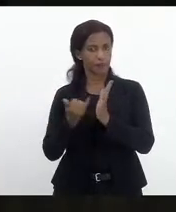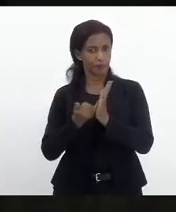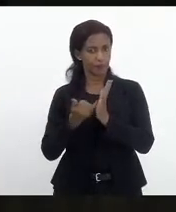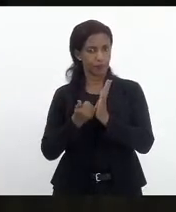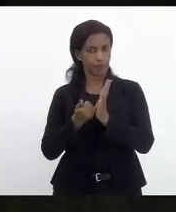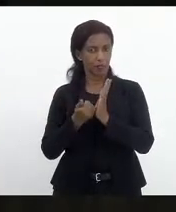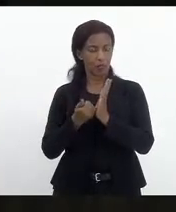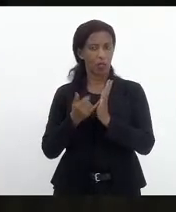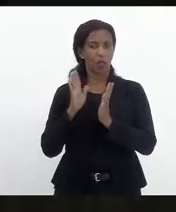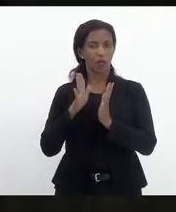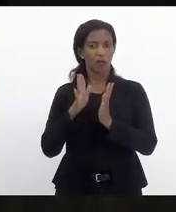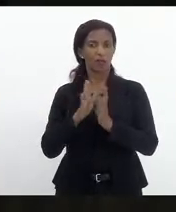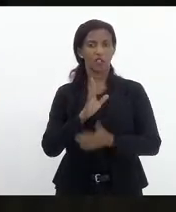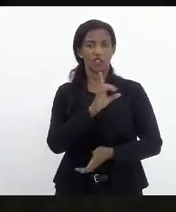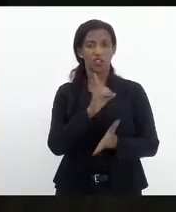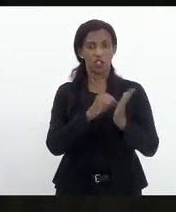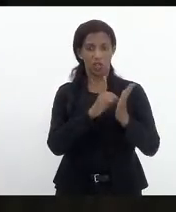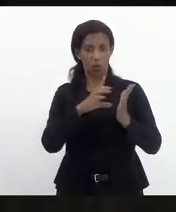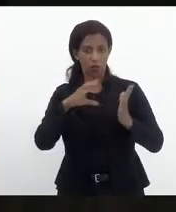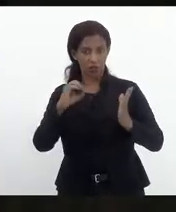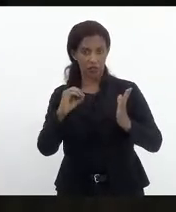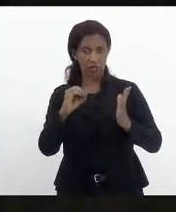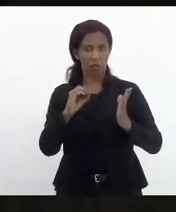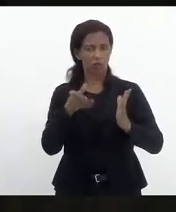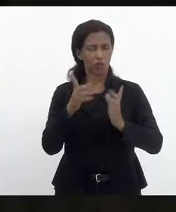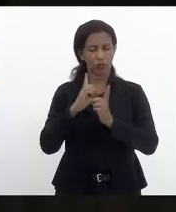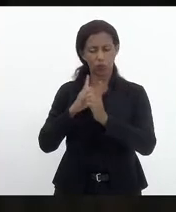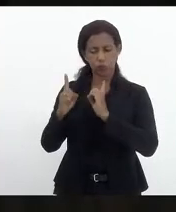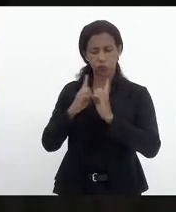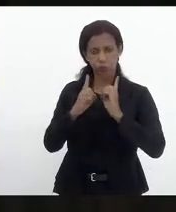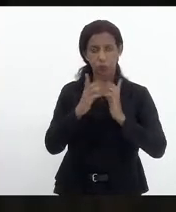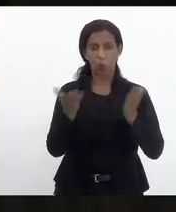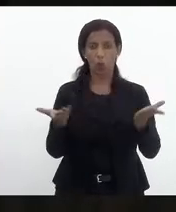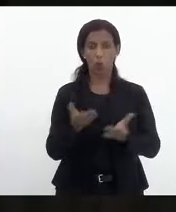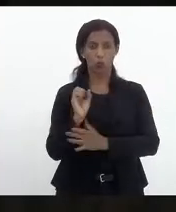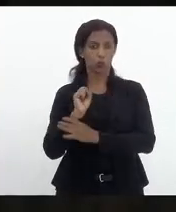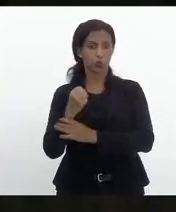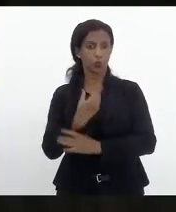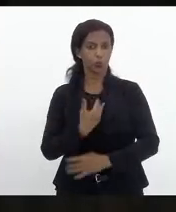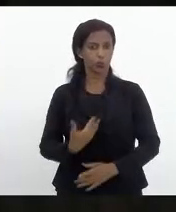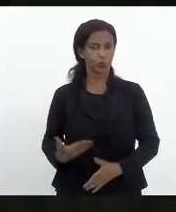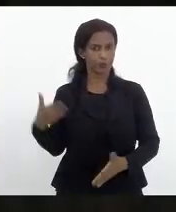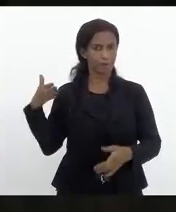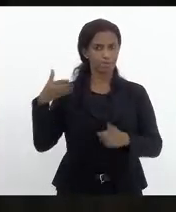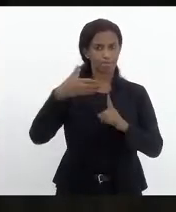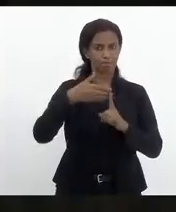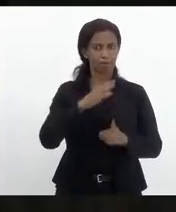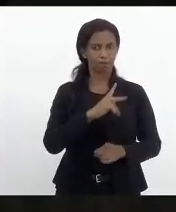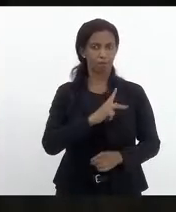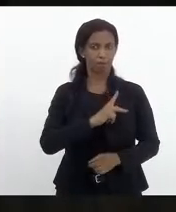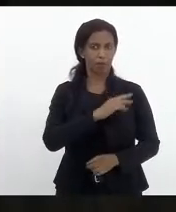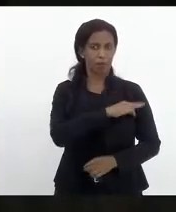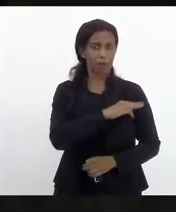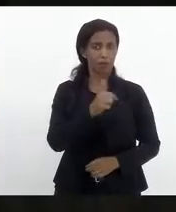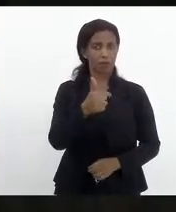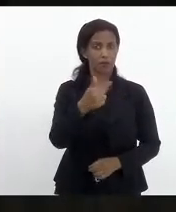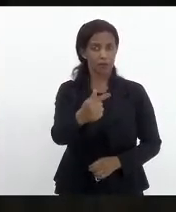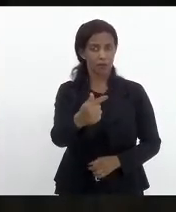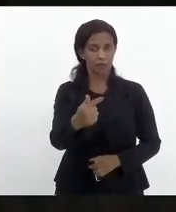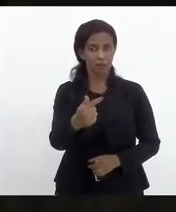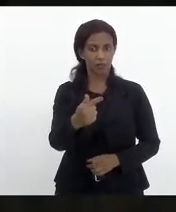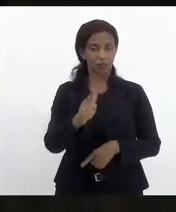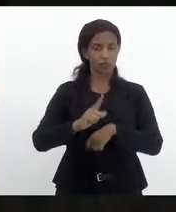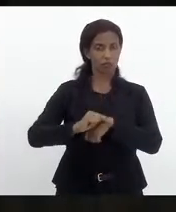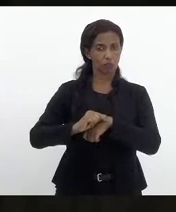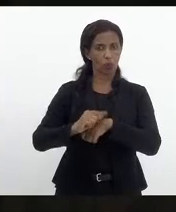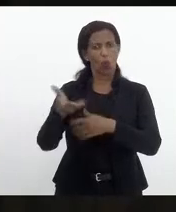Extra, e já vamos discutir com os servidores da área da segurança, especificamente policial militar às 17 horas, convido os